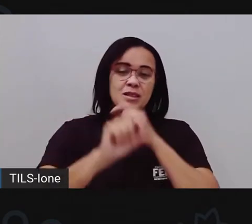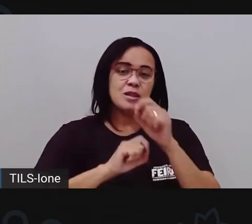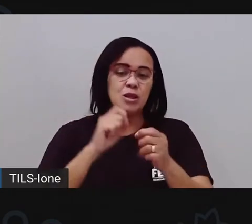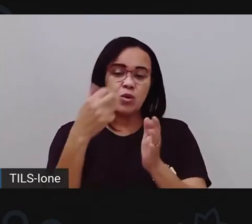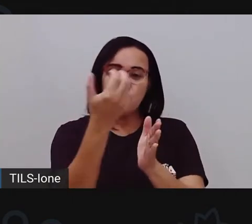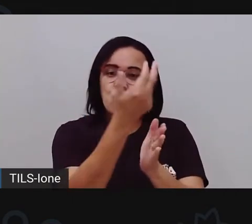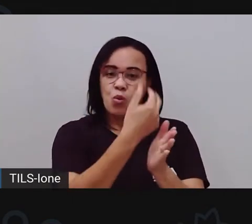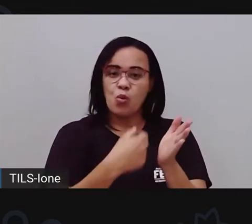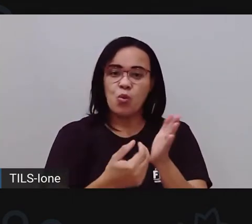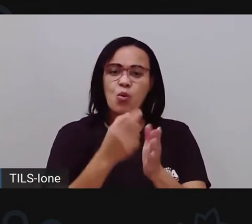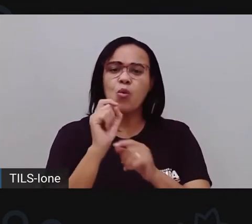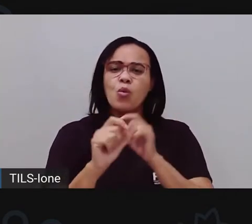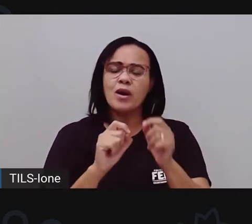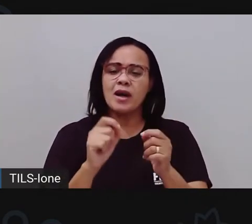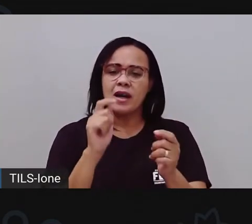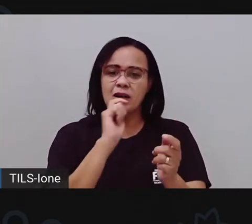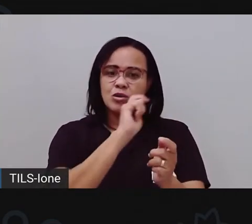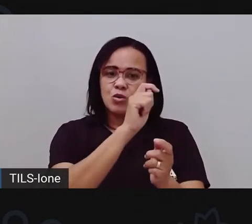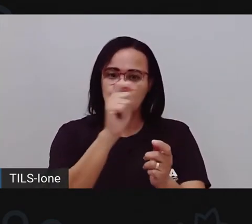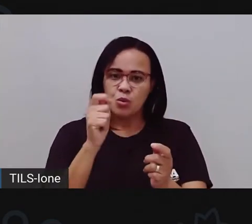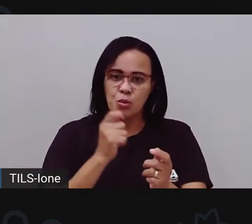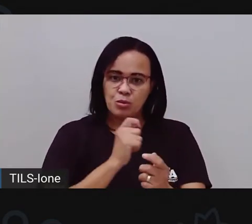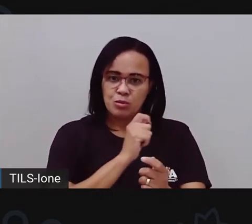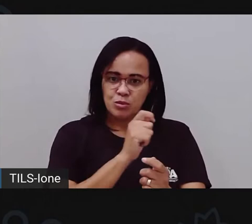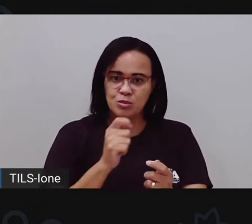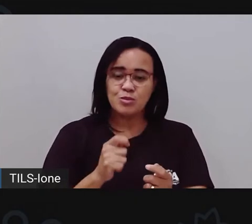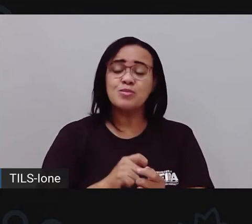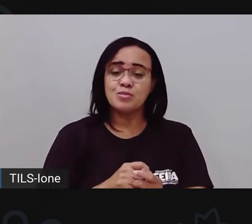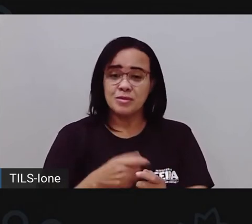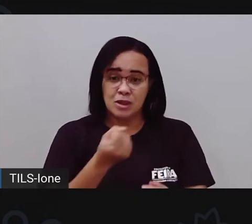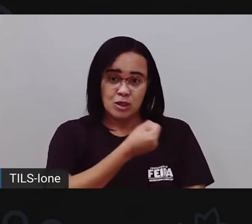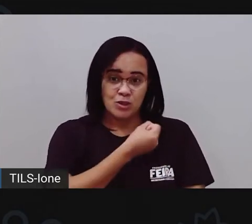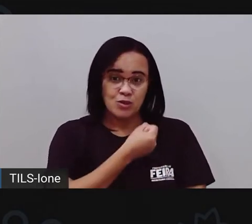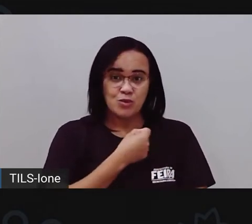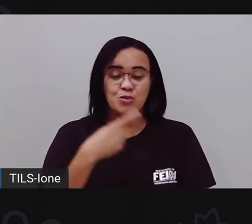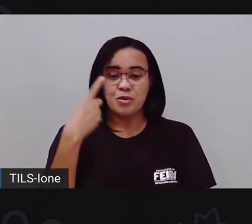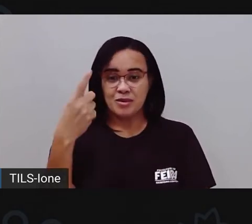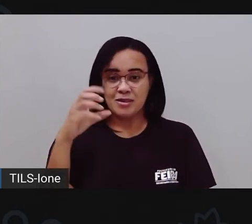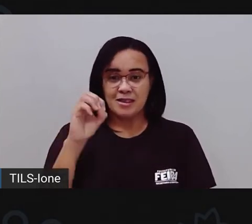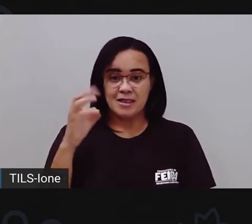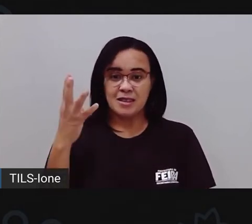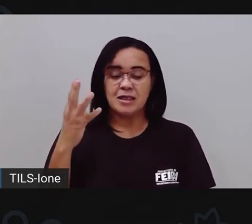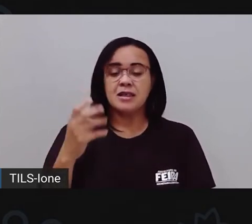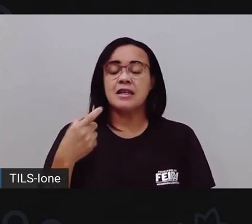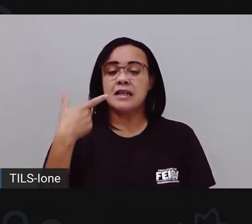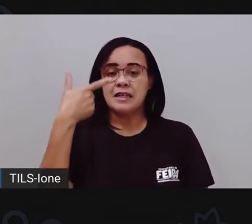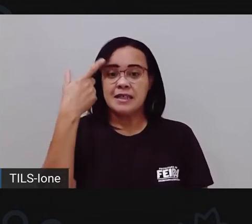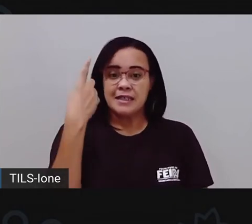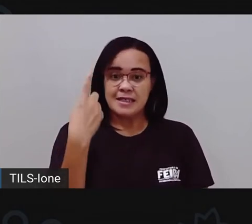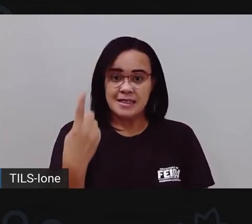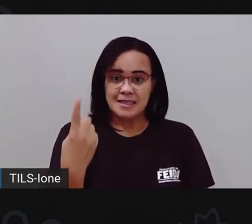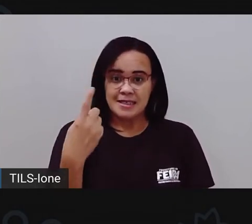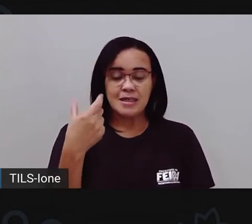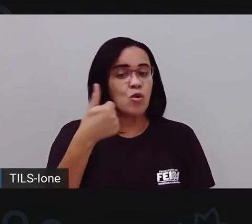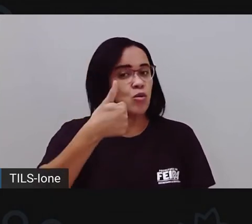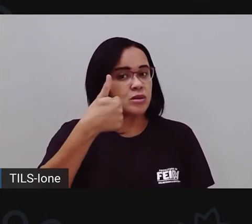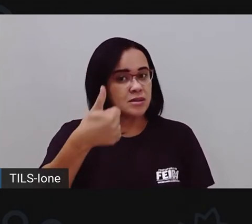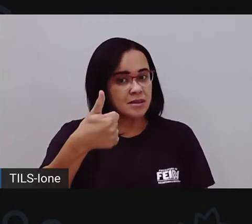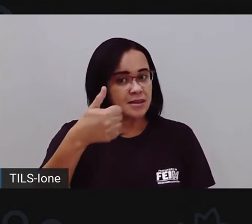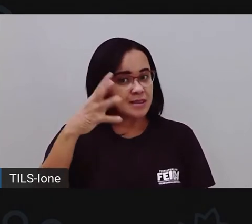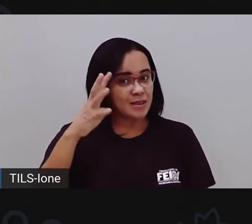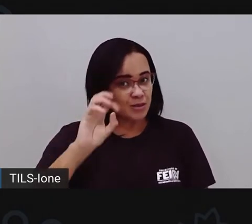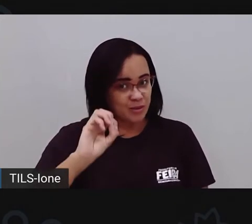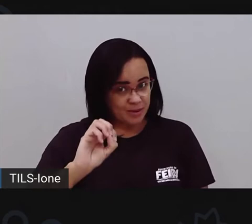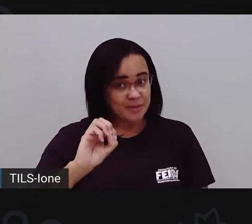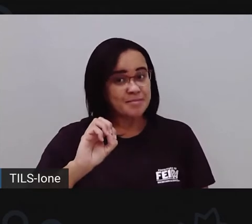aula de agora é a aula de número 140, uma aula de linguagens, tá certo? E aí a Pró já quer alertar você,